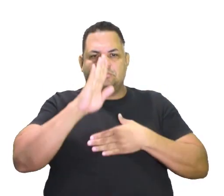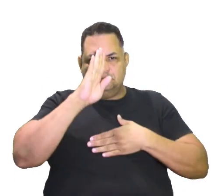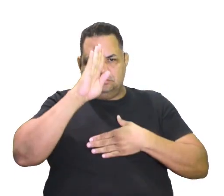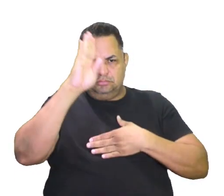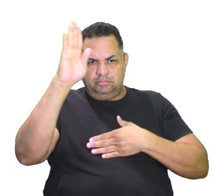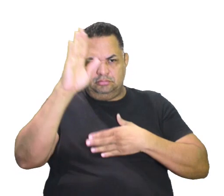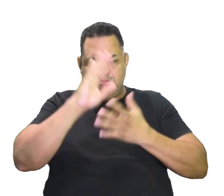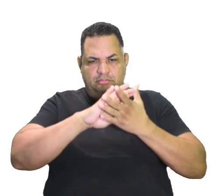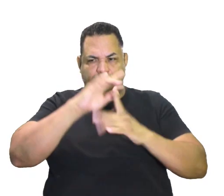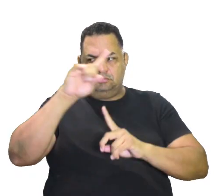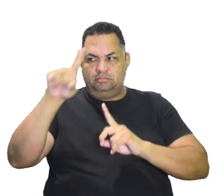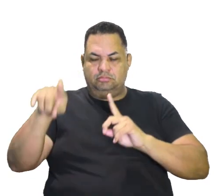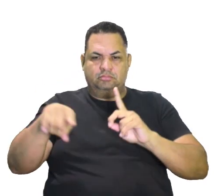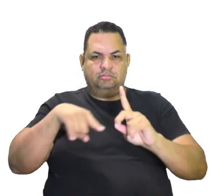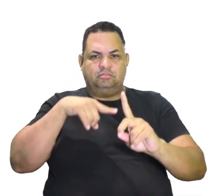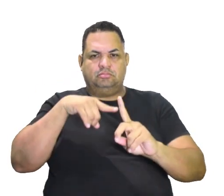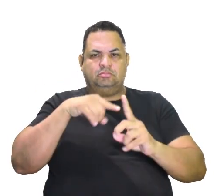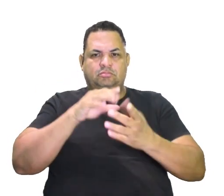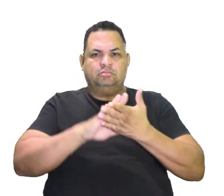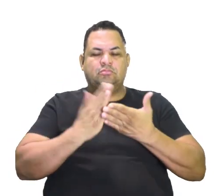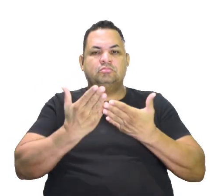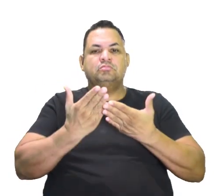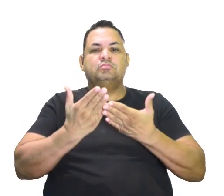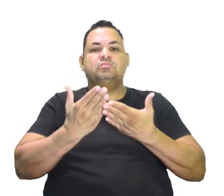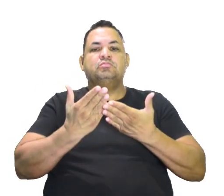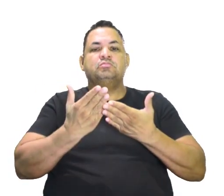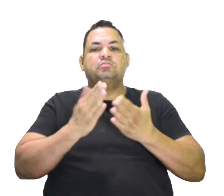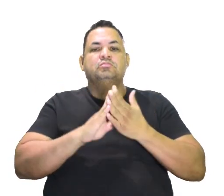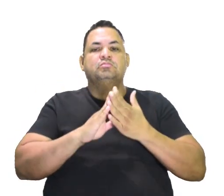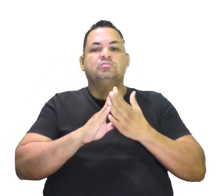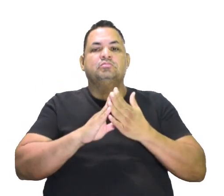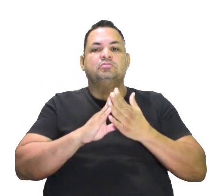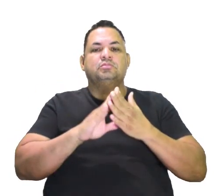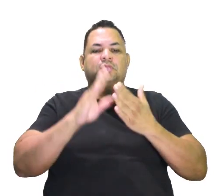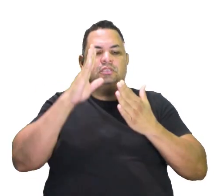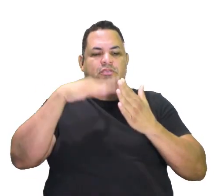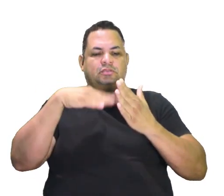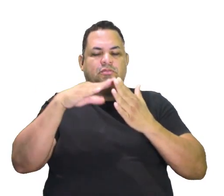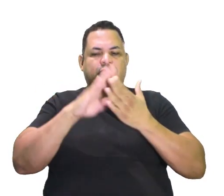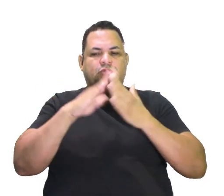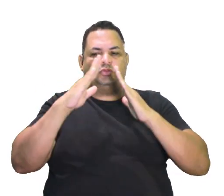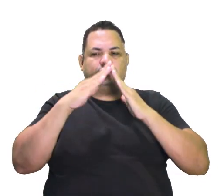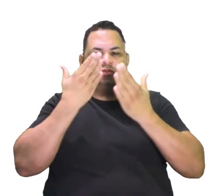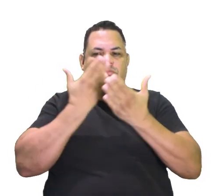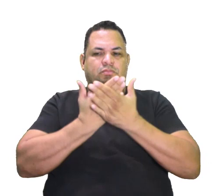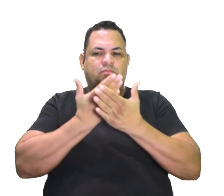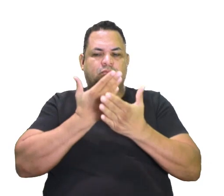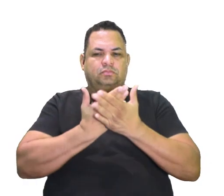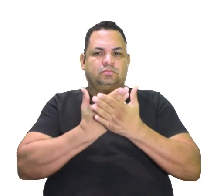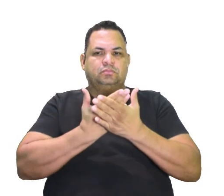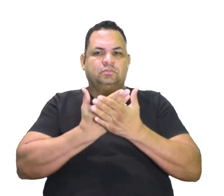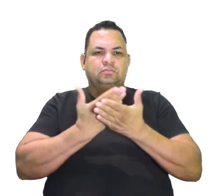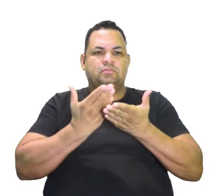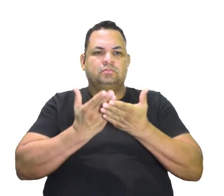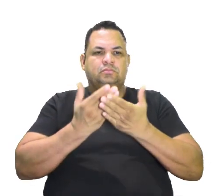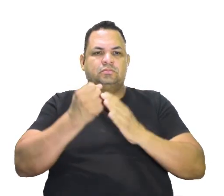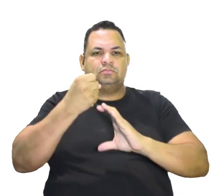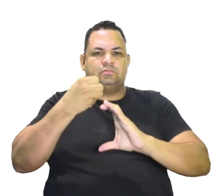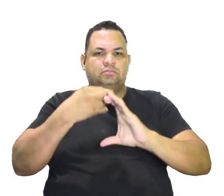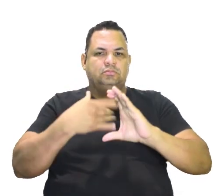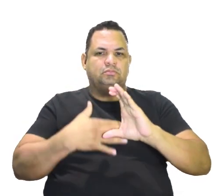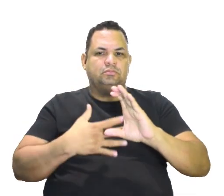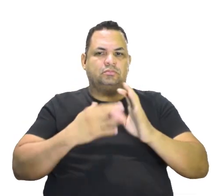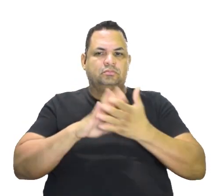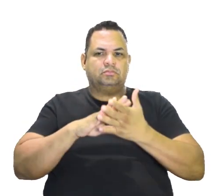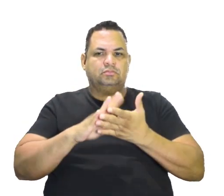objetivo das obras acadêmicas? Essa é a pergunta principal aqui, tá? Uma das características